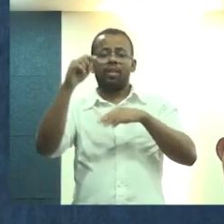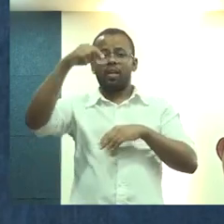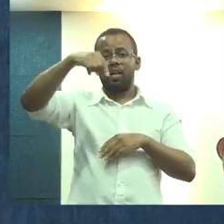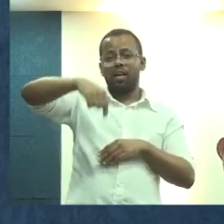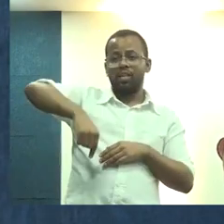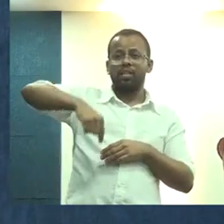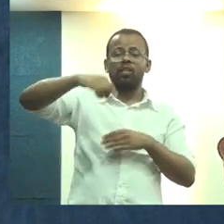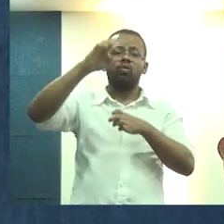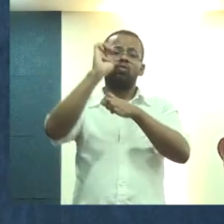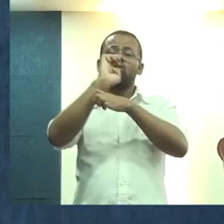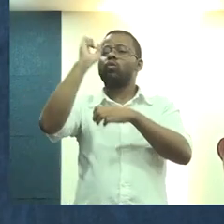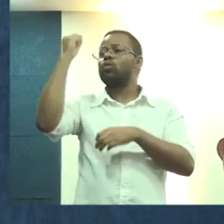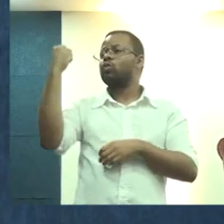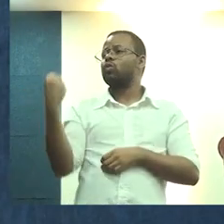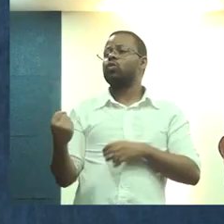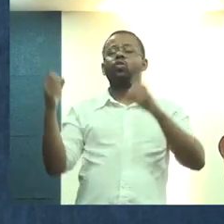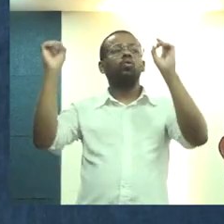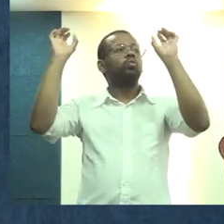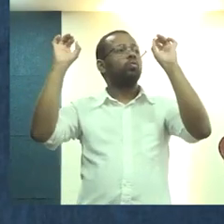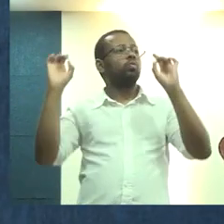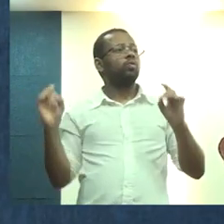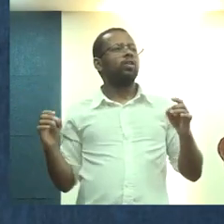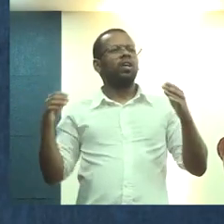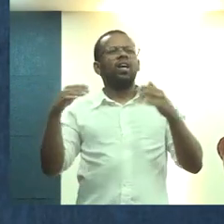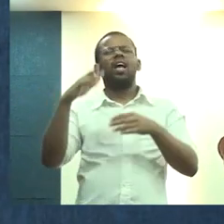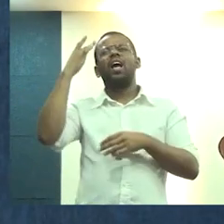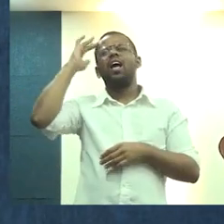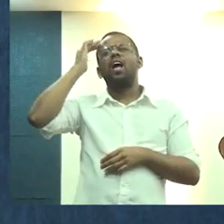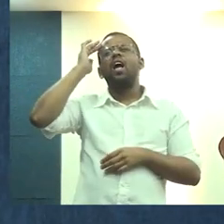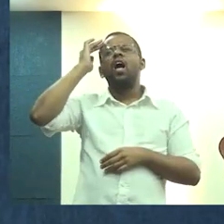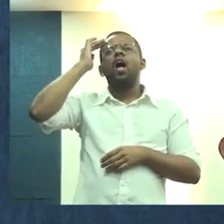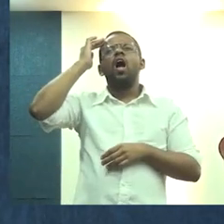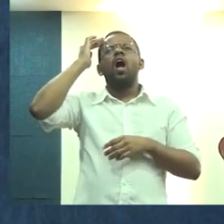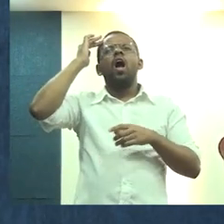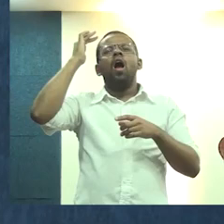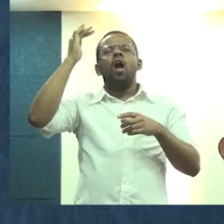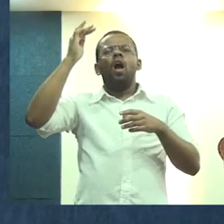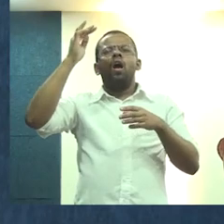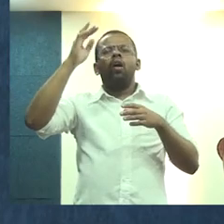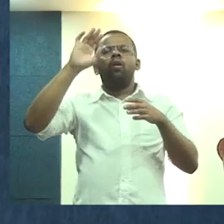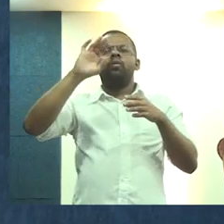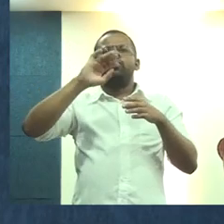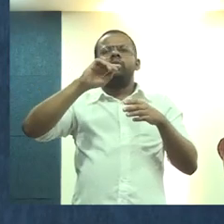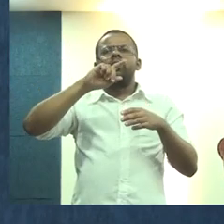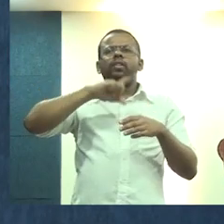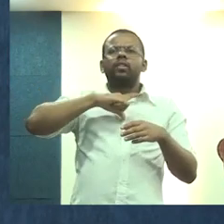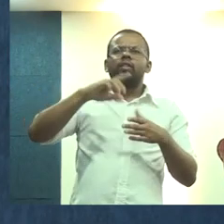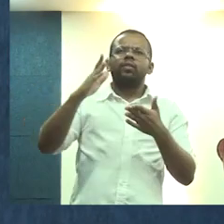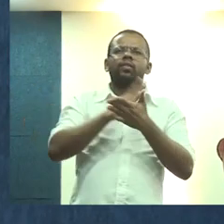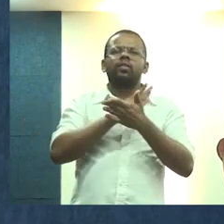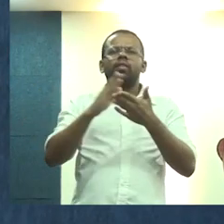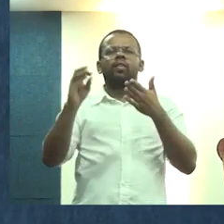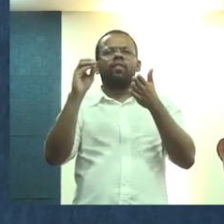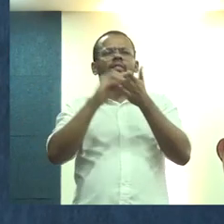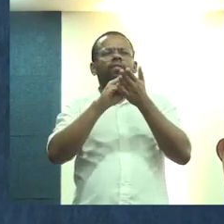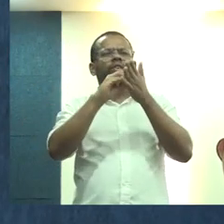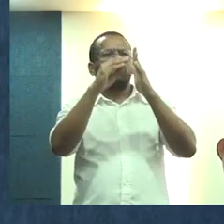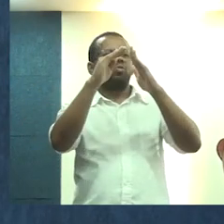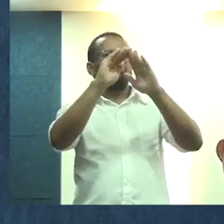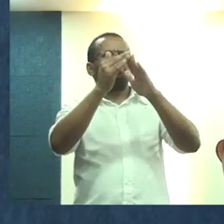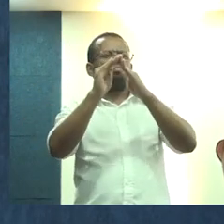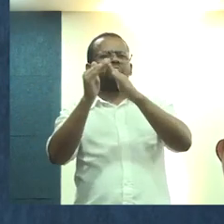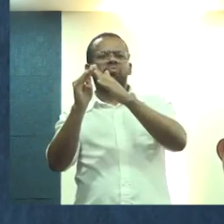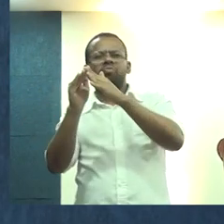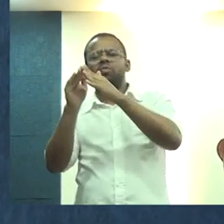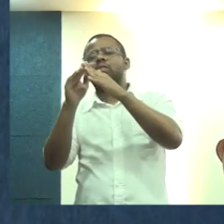Aqui em Sergipe, em especial, acho que grande parte do nosso déficit, ele está em torno da inadequação de